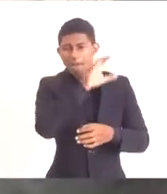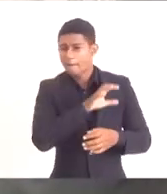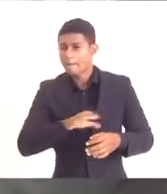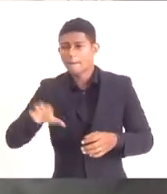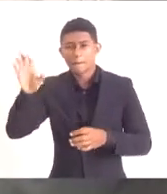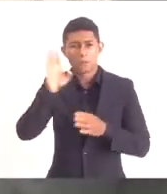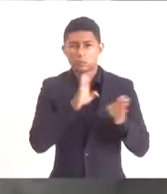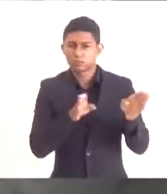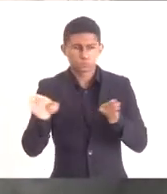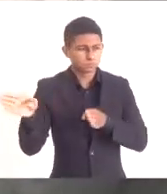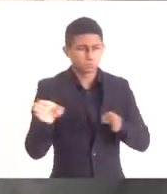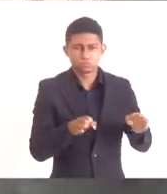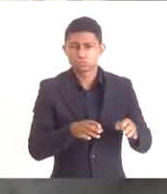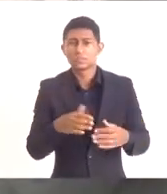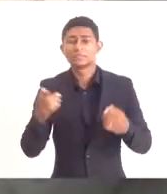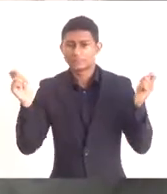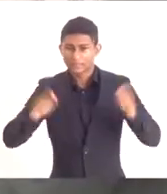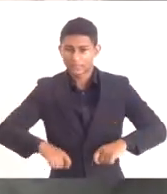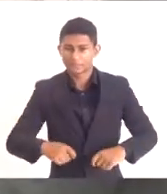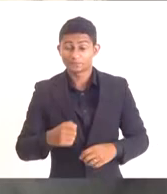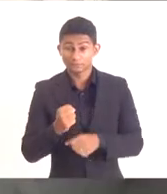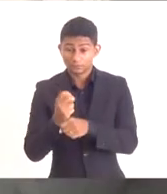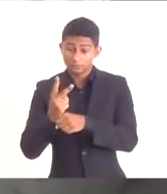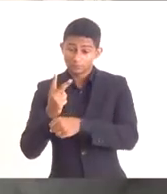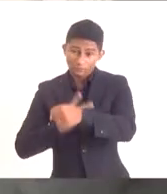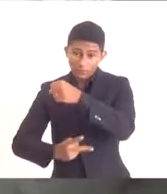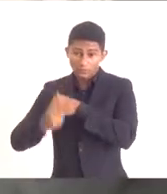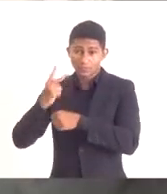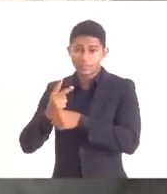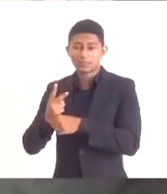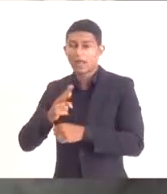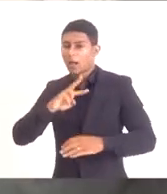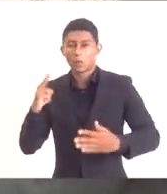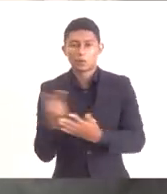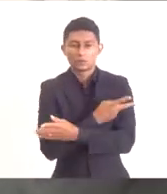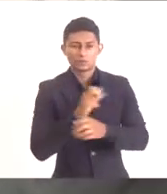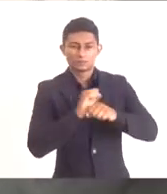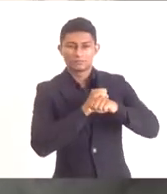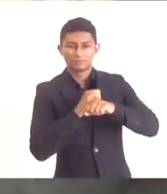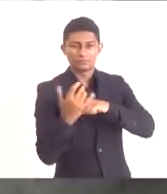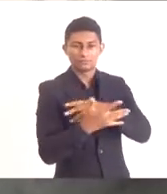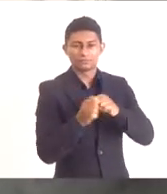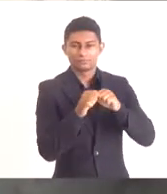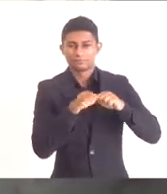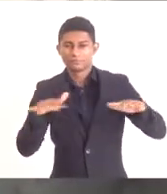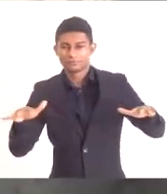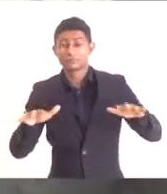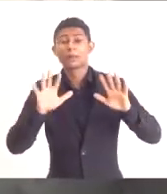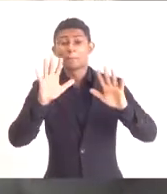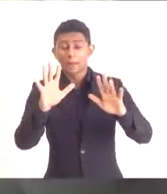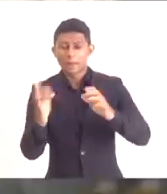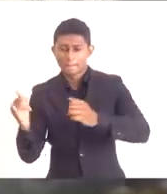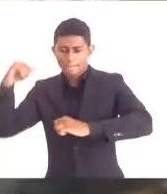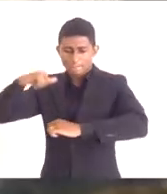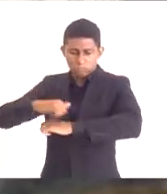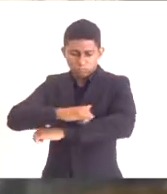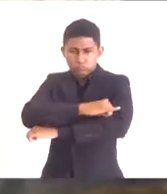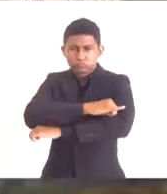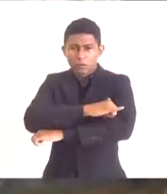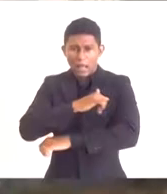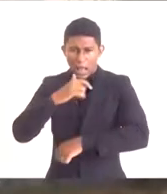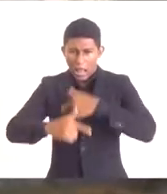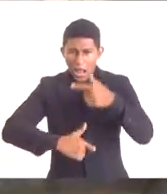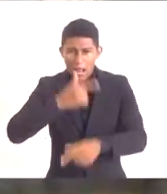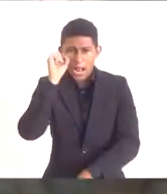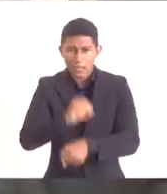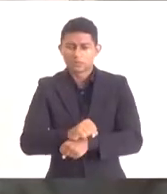Nos últimos dois anos, a gente vem enfrentando a pandemia e, apesar disso, as operações no aeroporto vêm crescendo e a